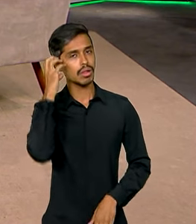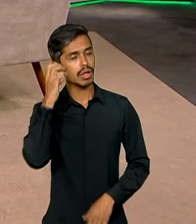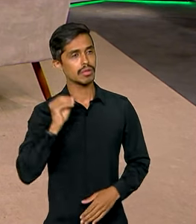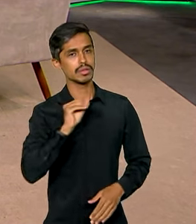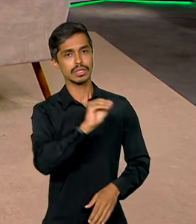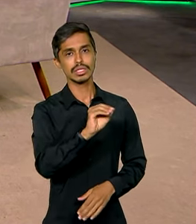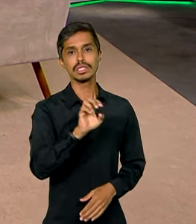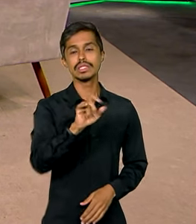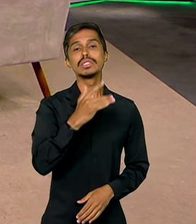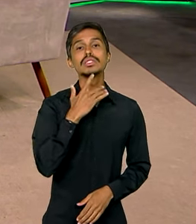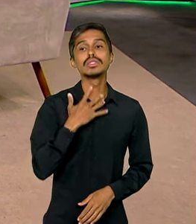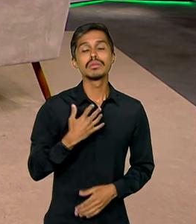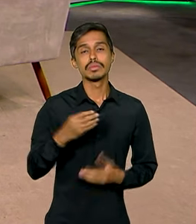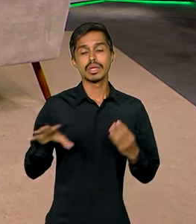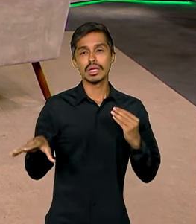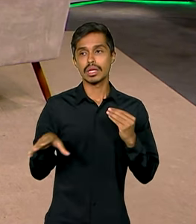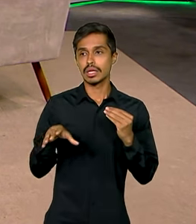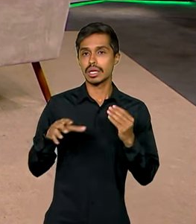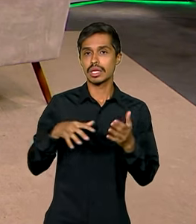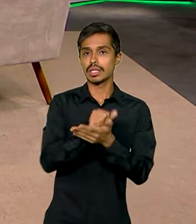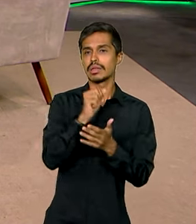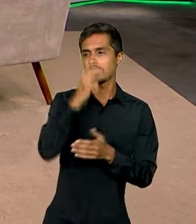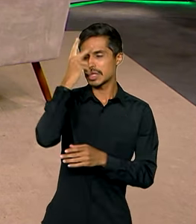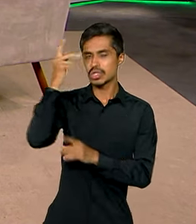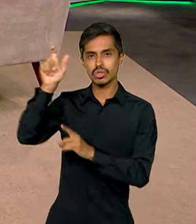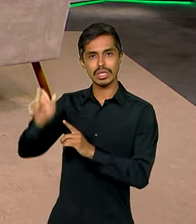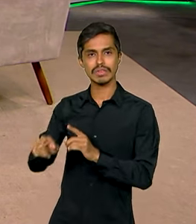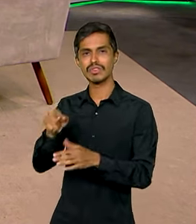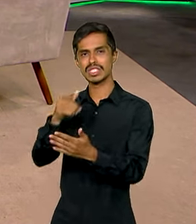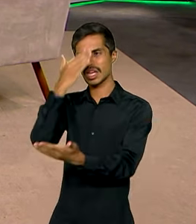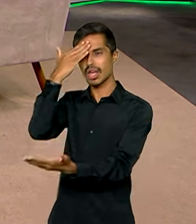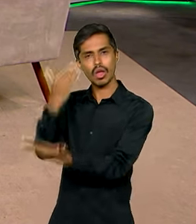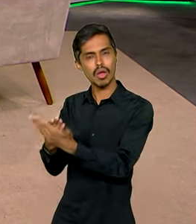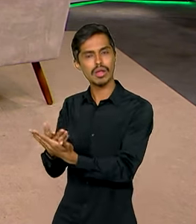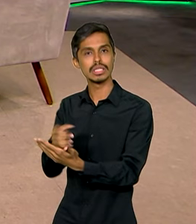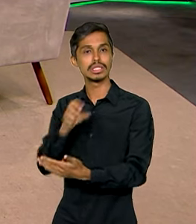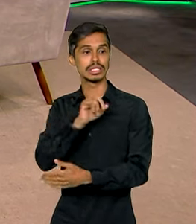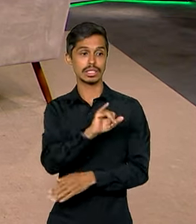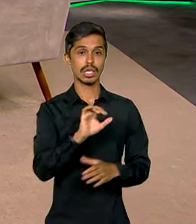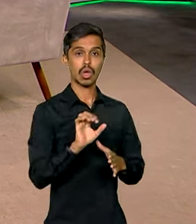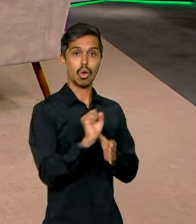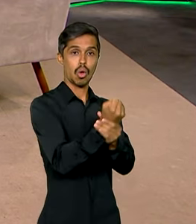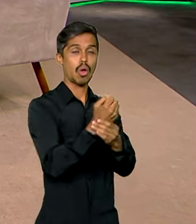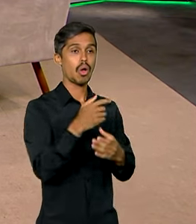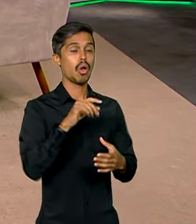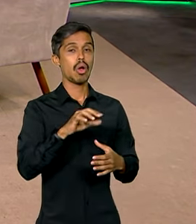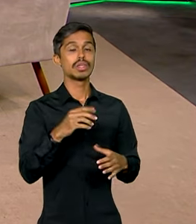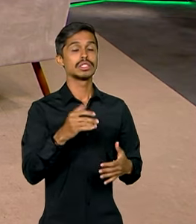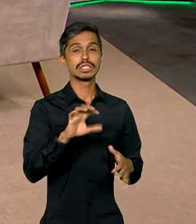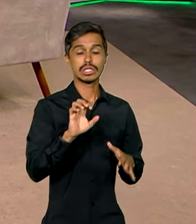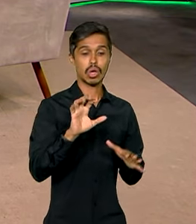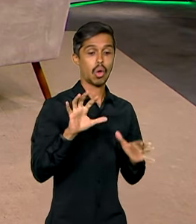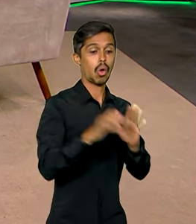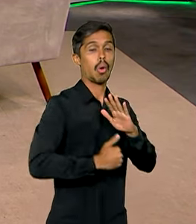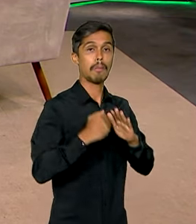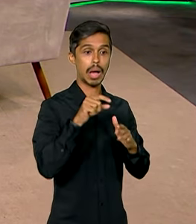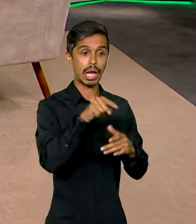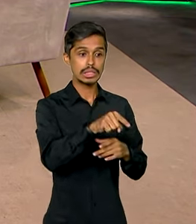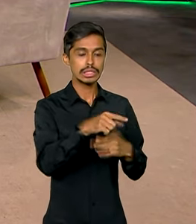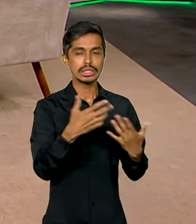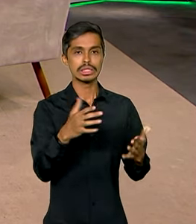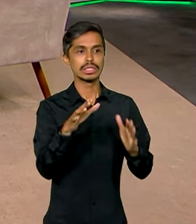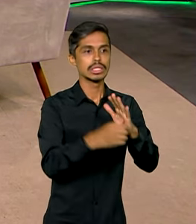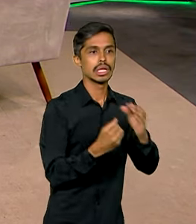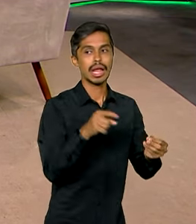quiser, pode cadastrar uma pessoa da sua confiança, que, num caso de roubo ou furto, se você ligar para ela, ela vai poder fazer o